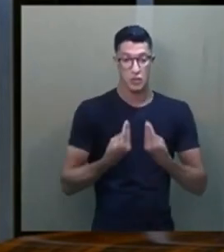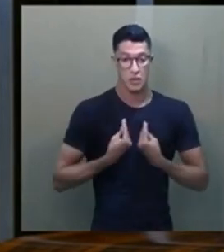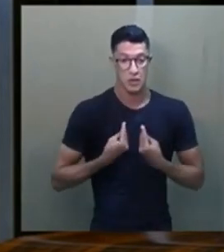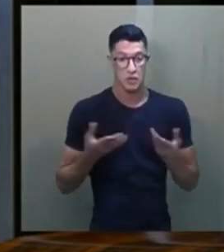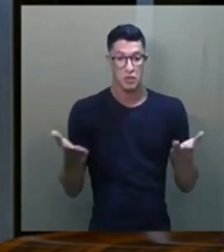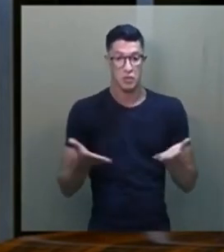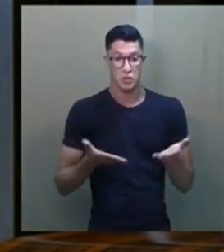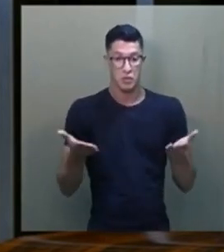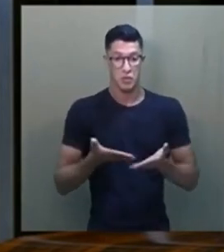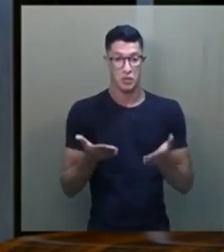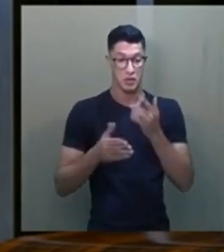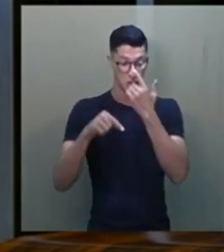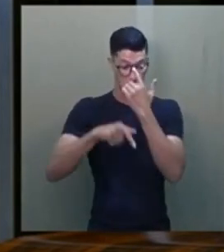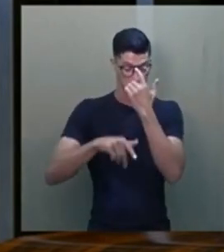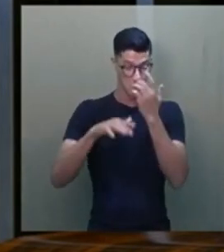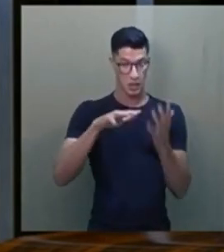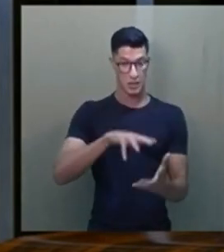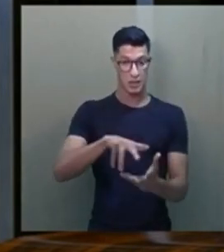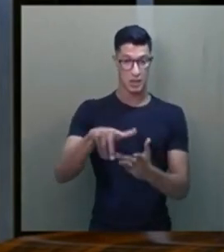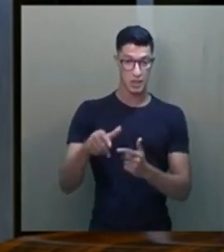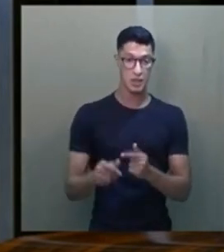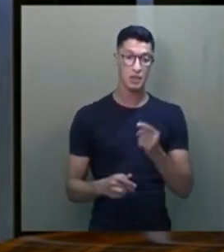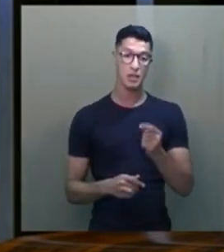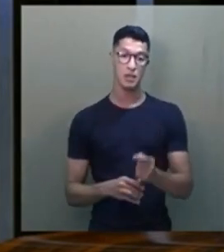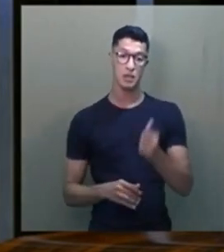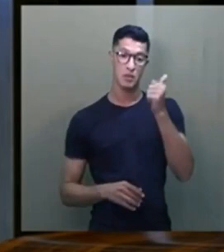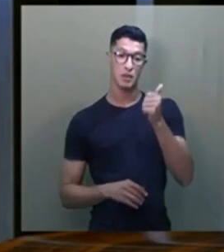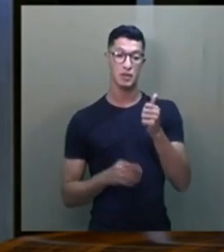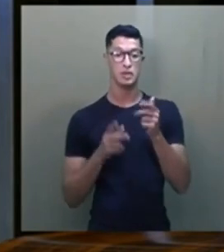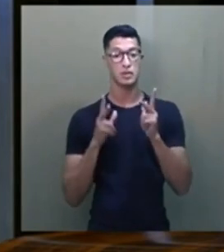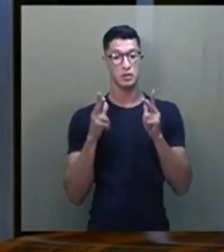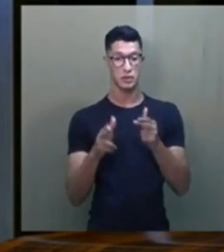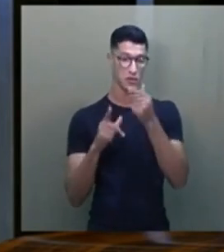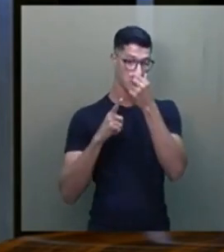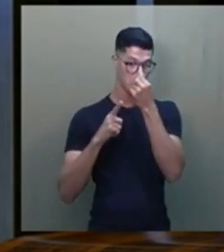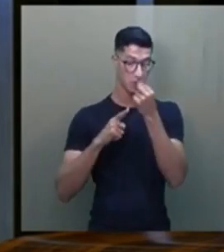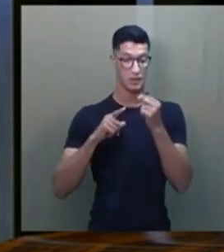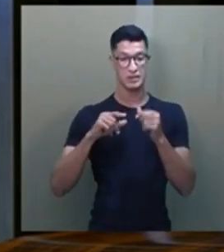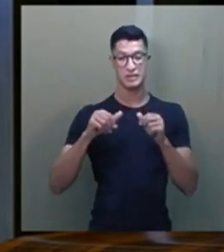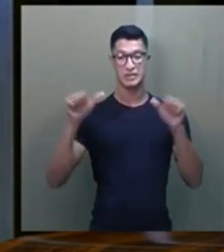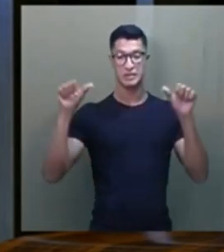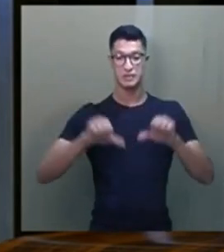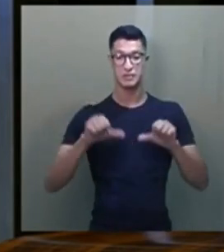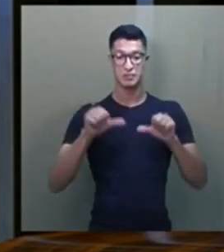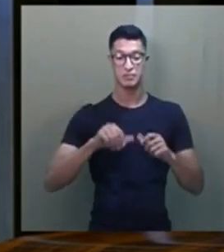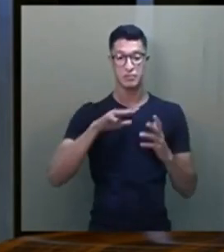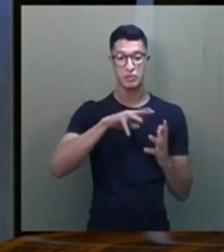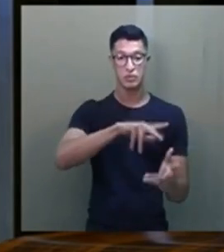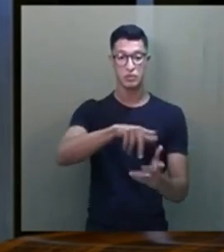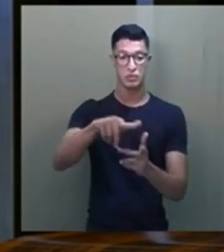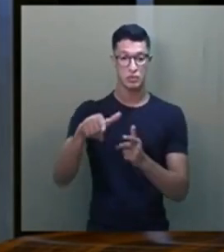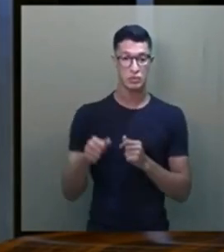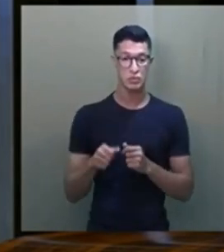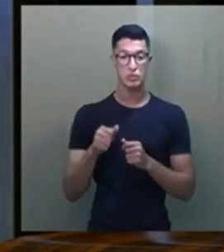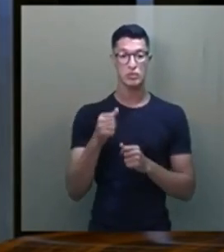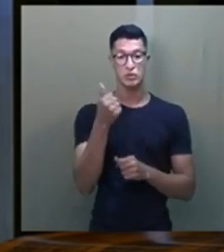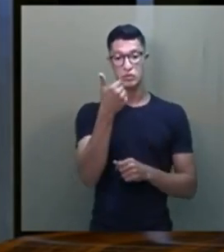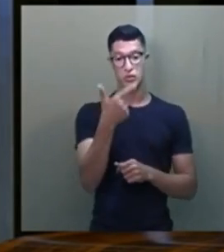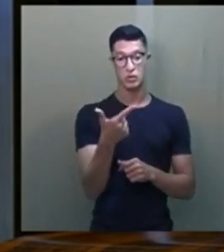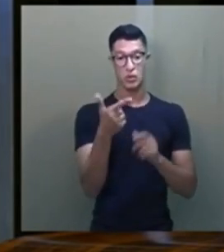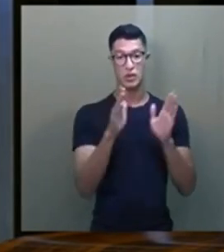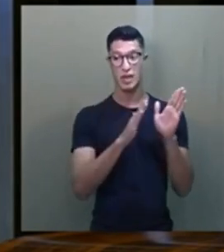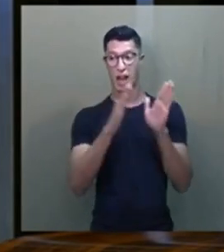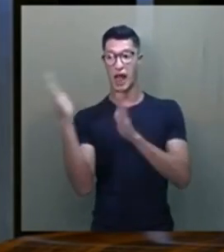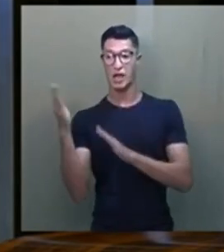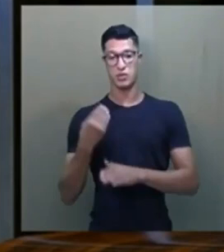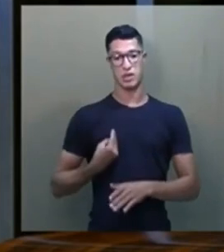hoje na Terra, quase como sendo catástrofe mundial, nos dois lados